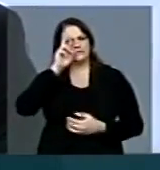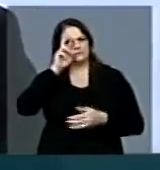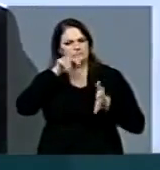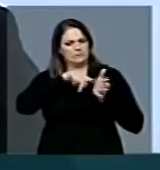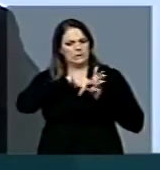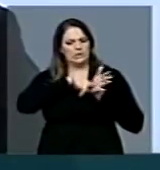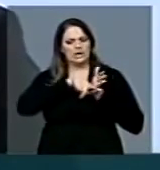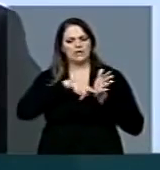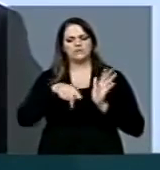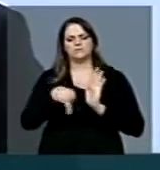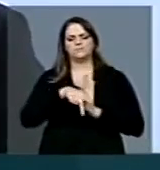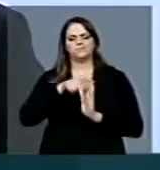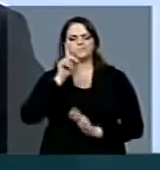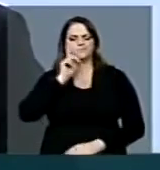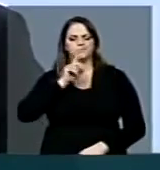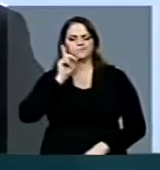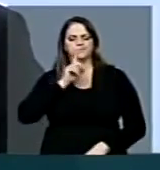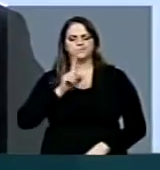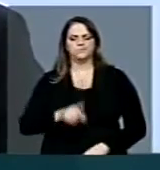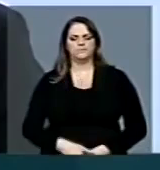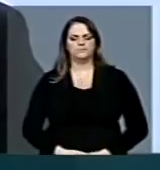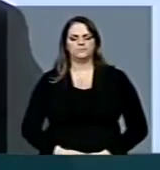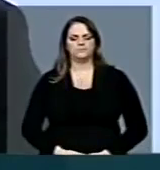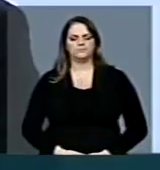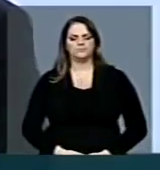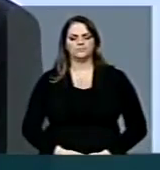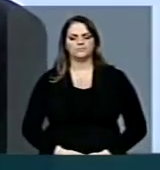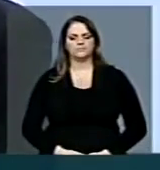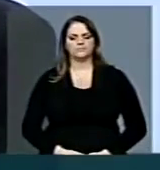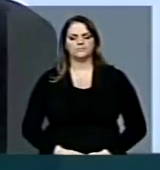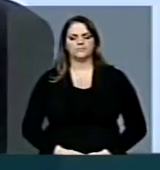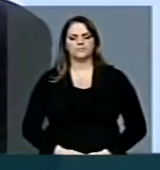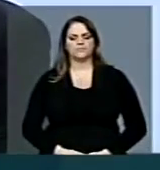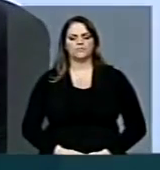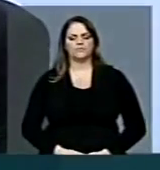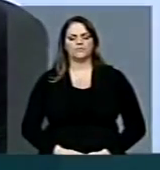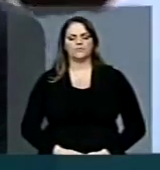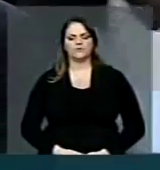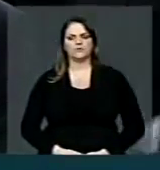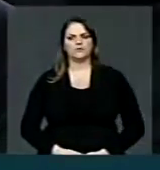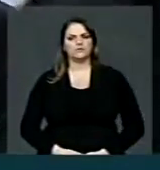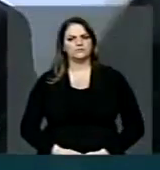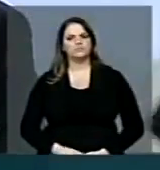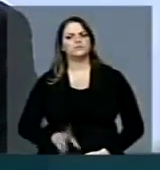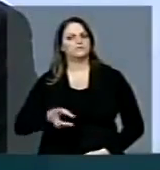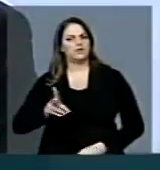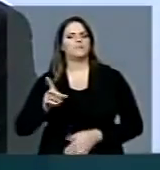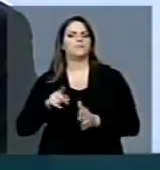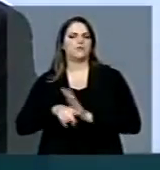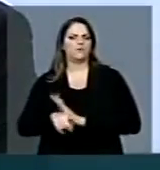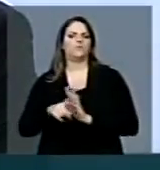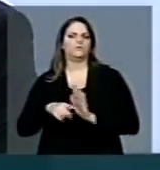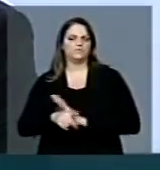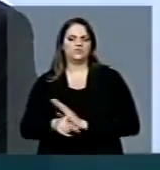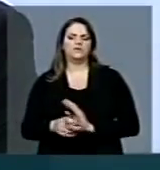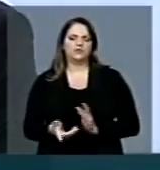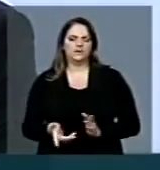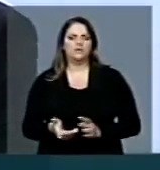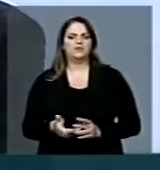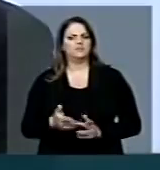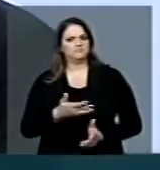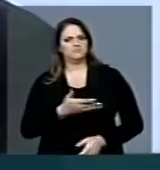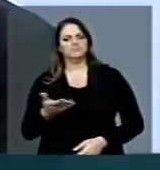governo dos Estados Unidos. E aí, essa pergunta também é comum para o general e ao ministro Paulo Bernardo,